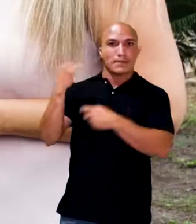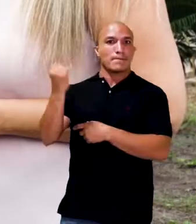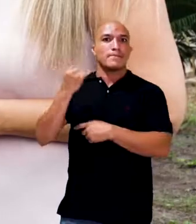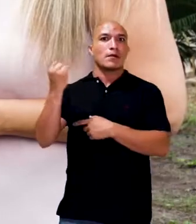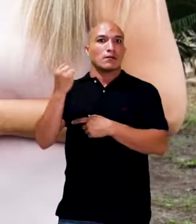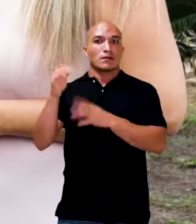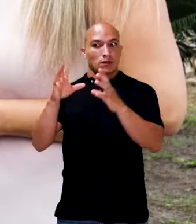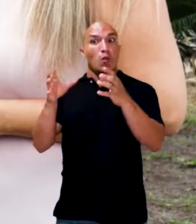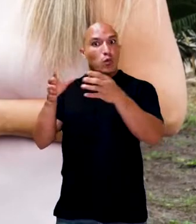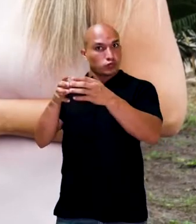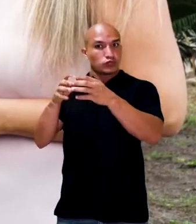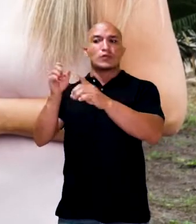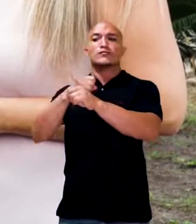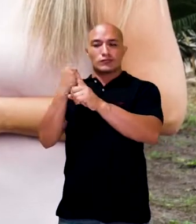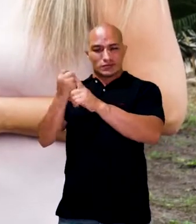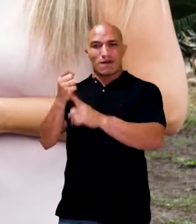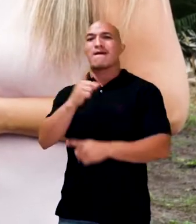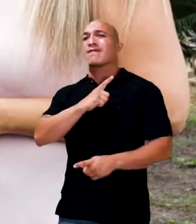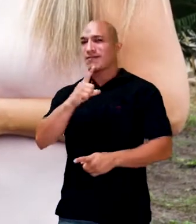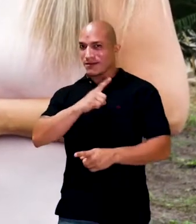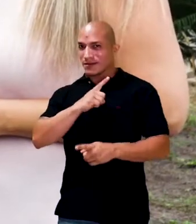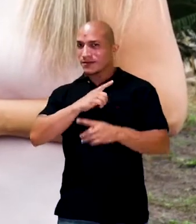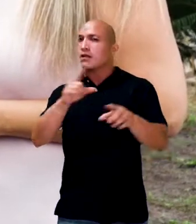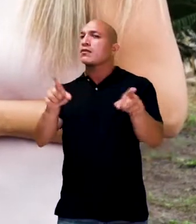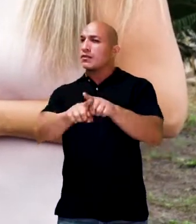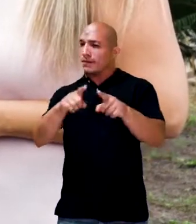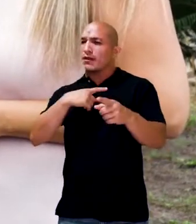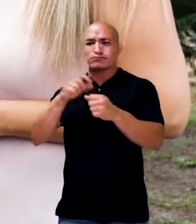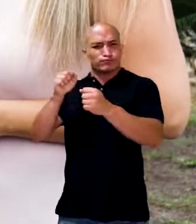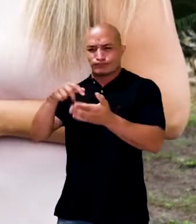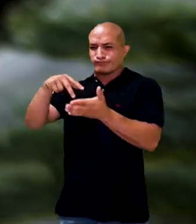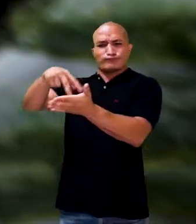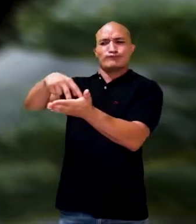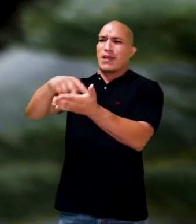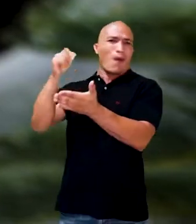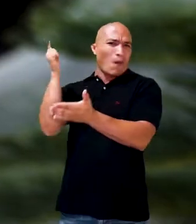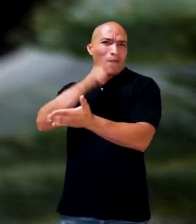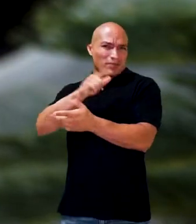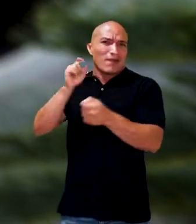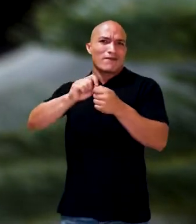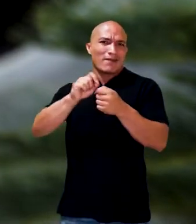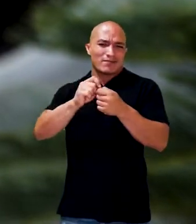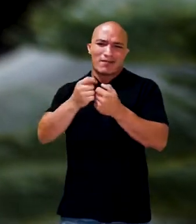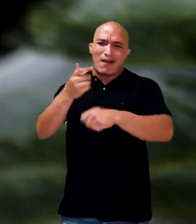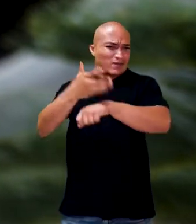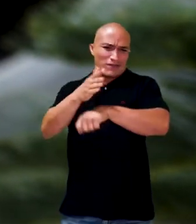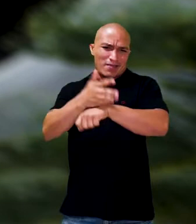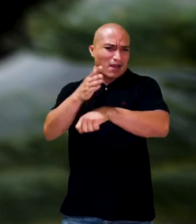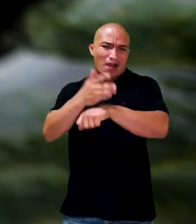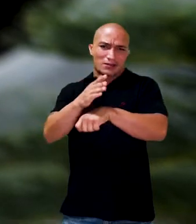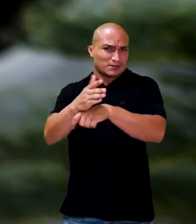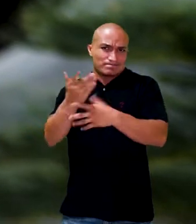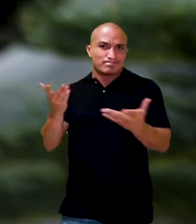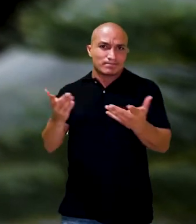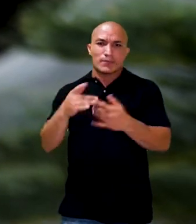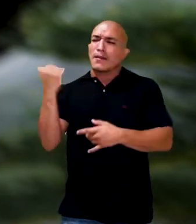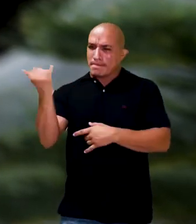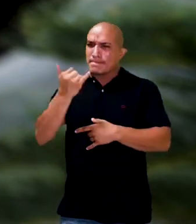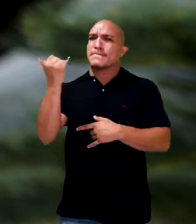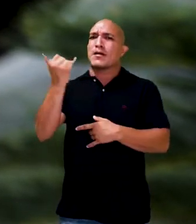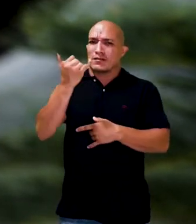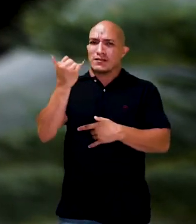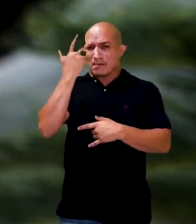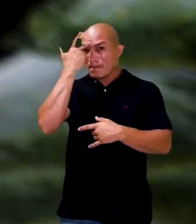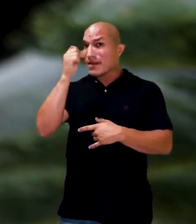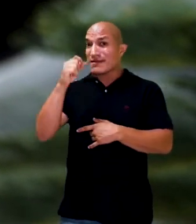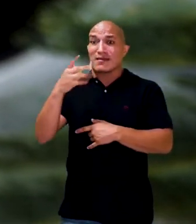percebam a importância que esse grupo social tem e que eles também têm autonomia, eles conseguem realizar tarefas e